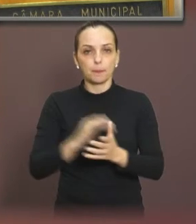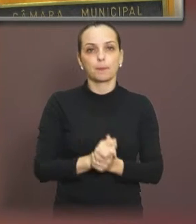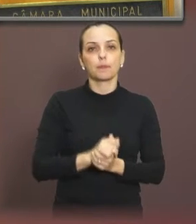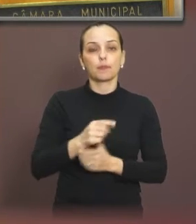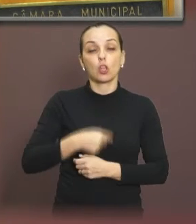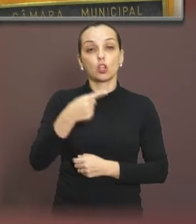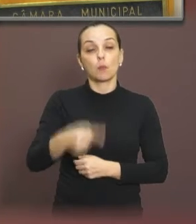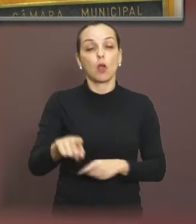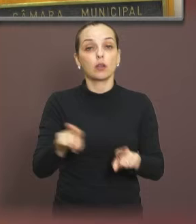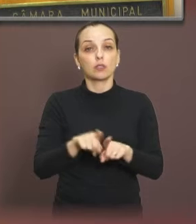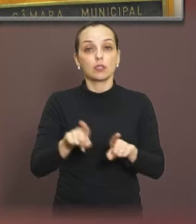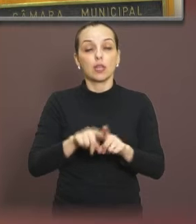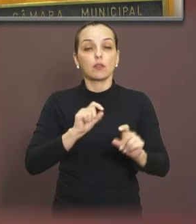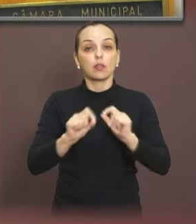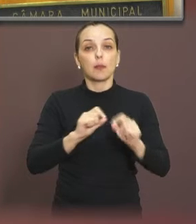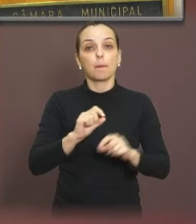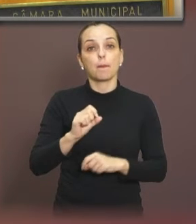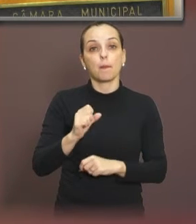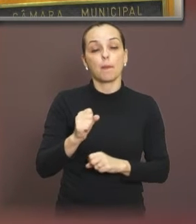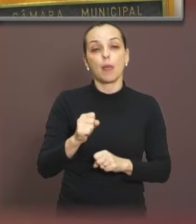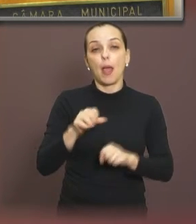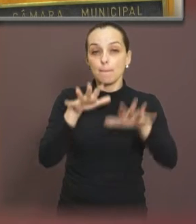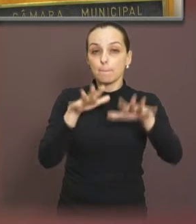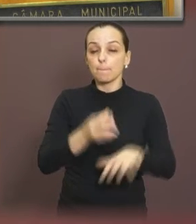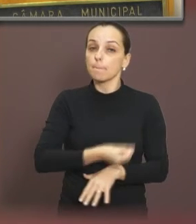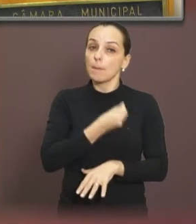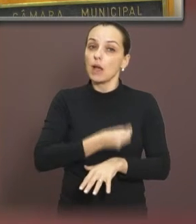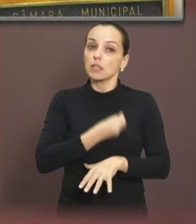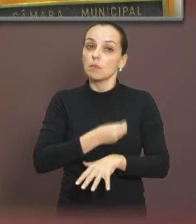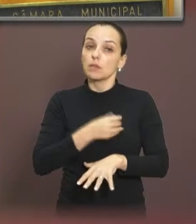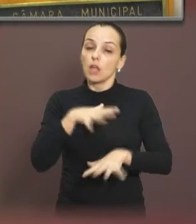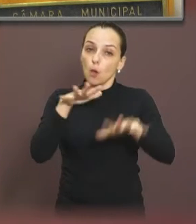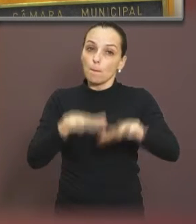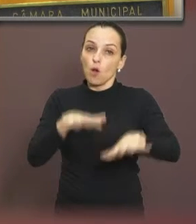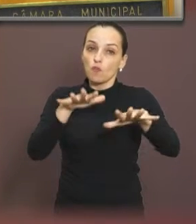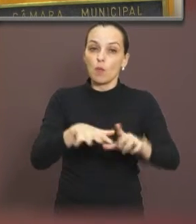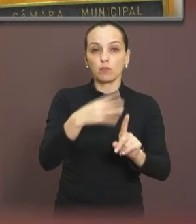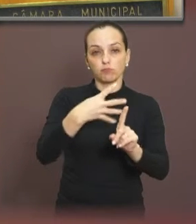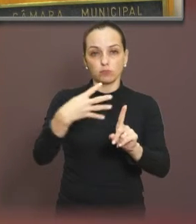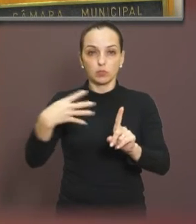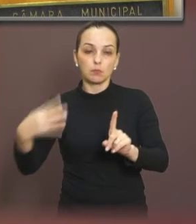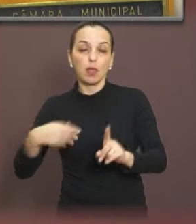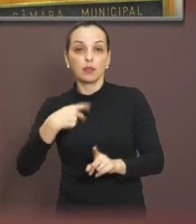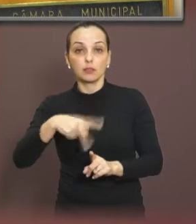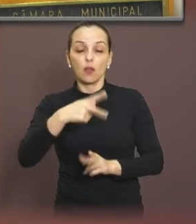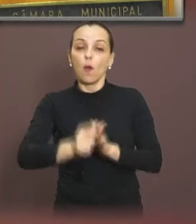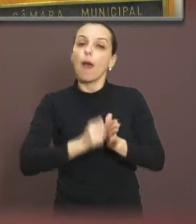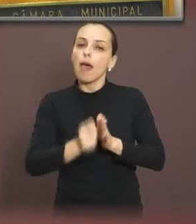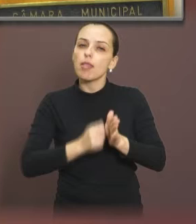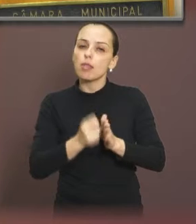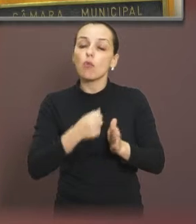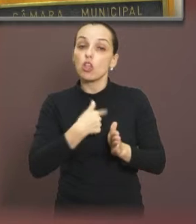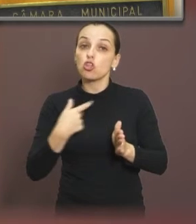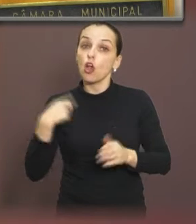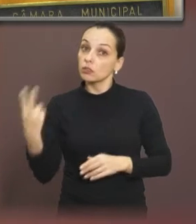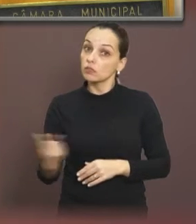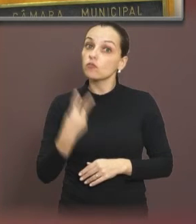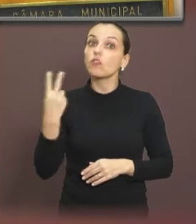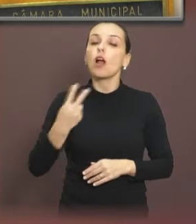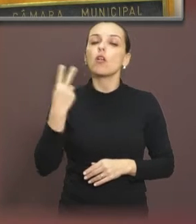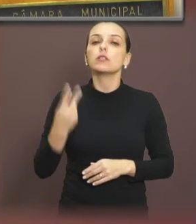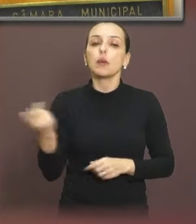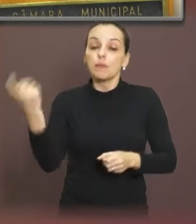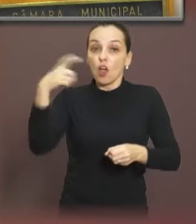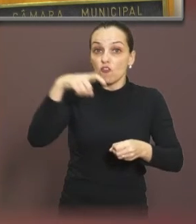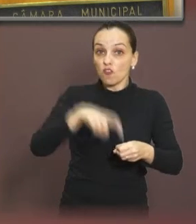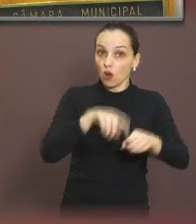estivemos na oitava e na nona parada LGBT de Araraquara. Nós valorizamos esse espaço, valorizamos a volta da parada LGBT